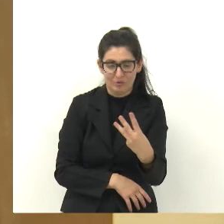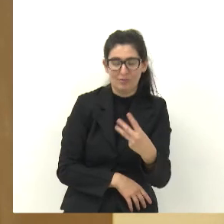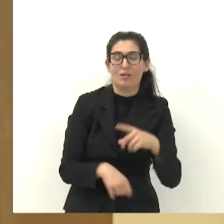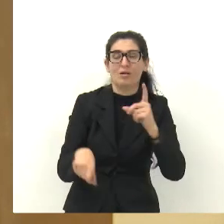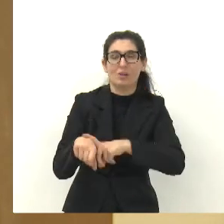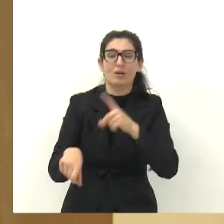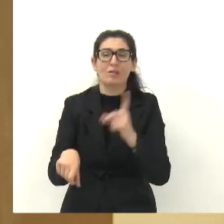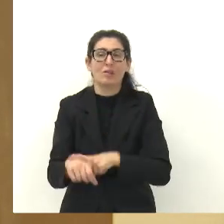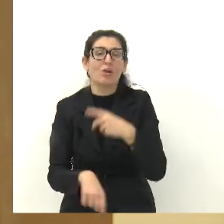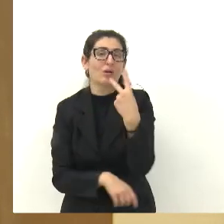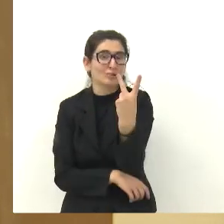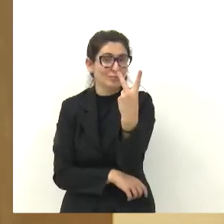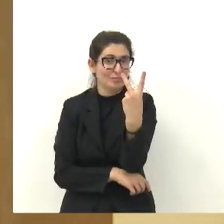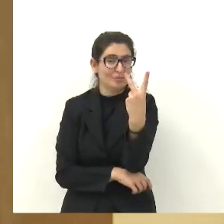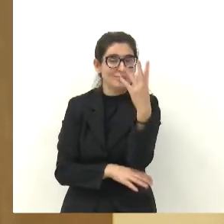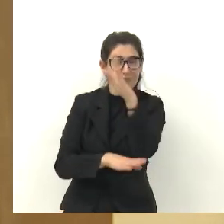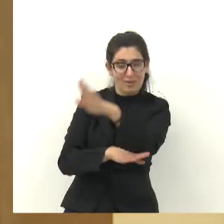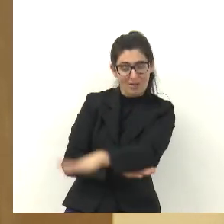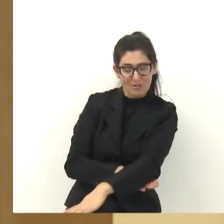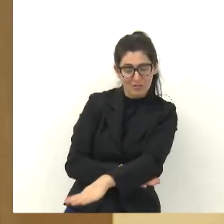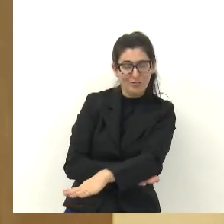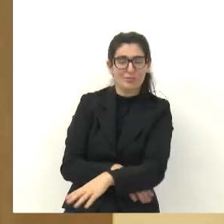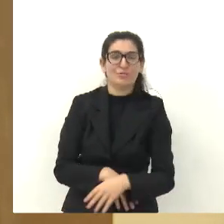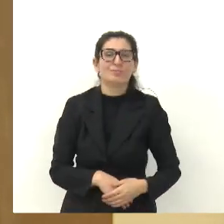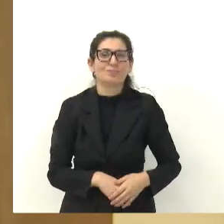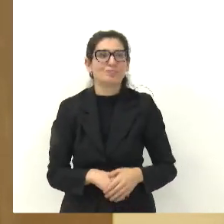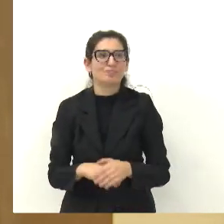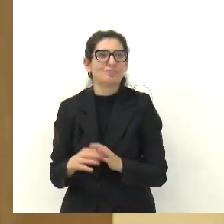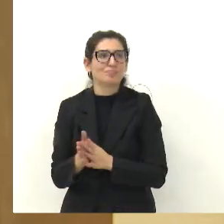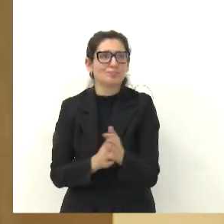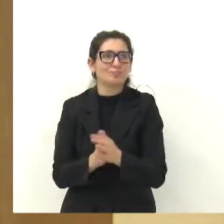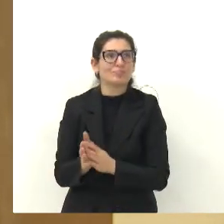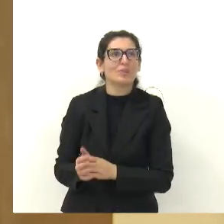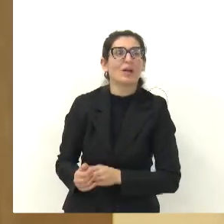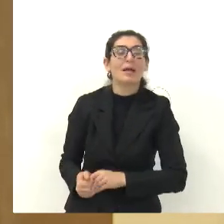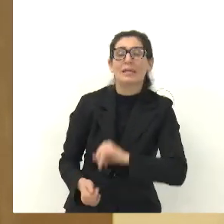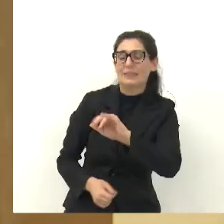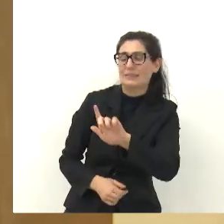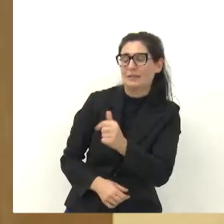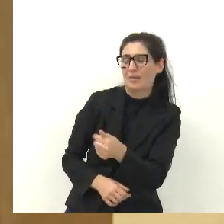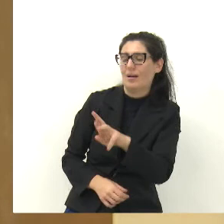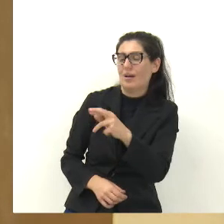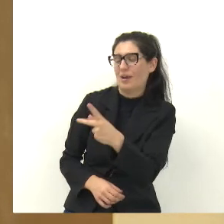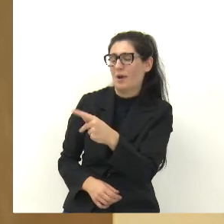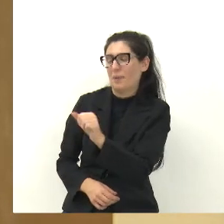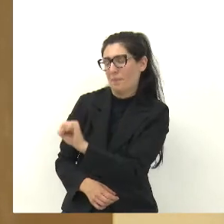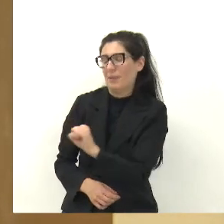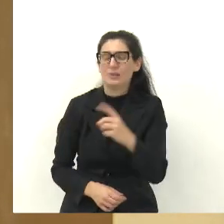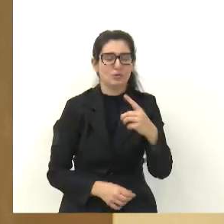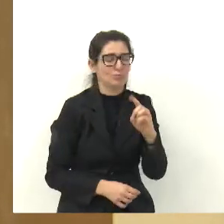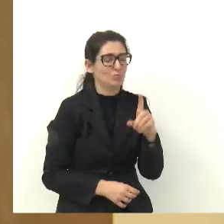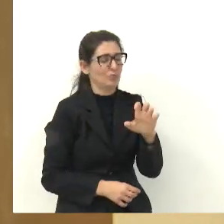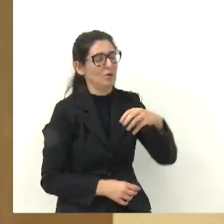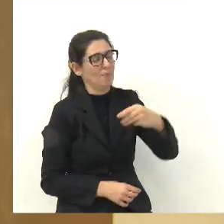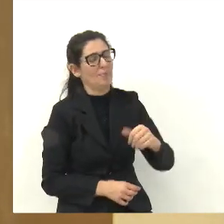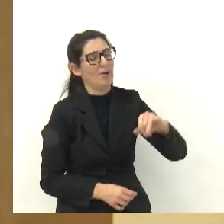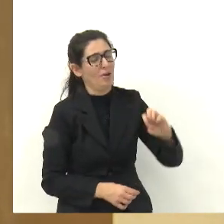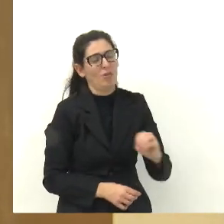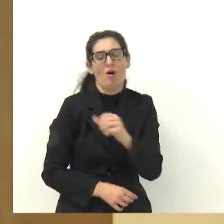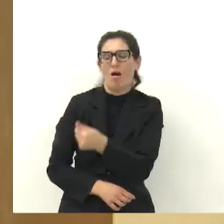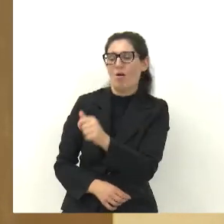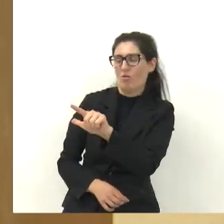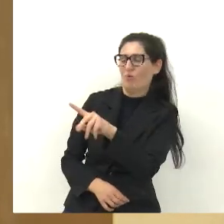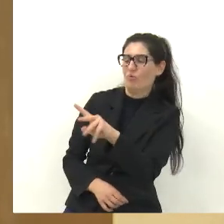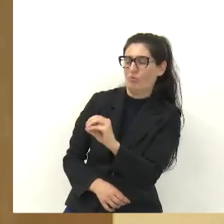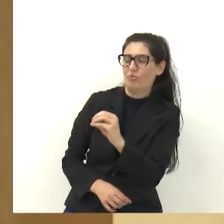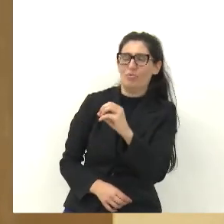horas, os moradores aí de Garapés, Chacos reunidos de Garapés, 1º de Maio, Portal Alvorada, vá lá acompanhar a